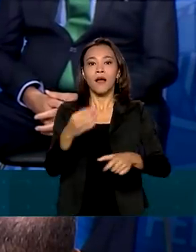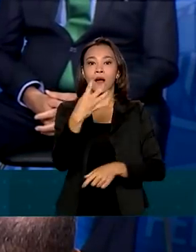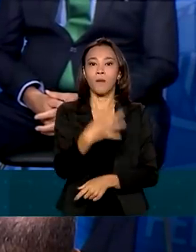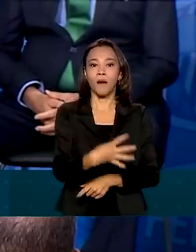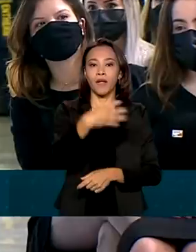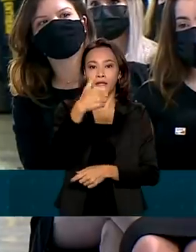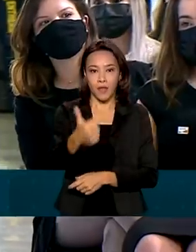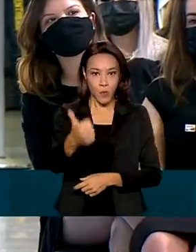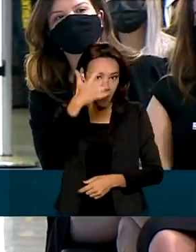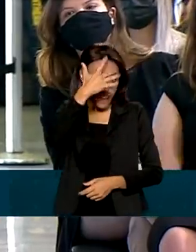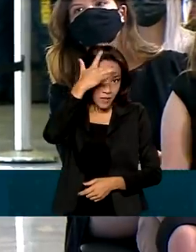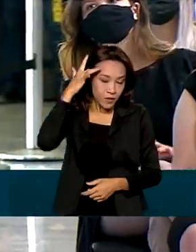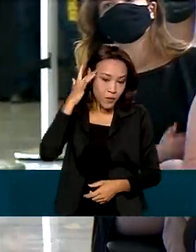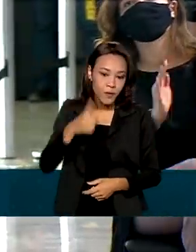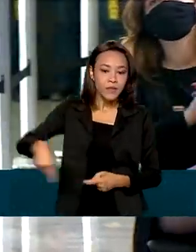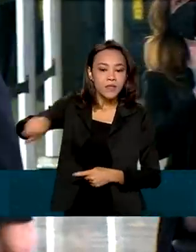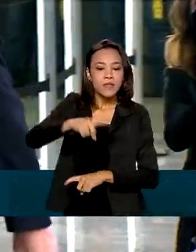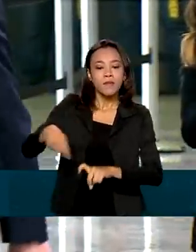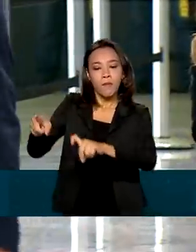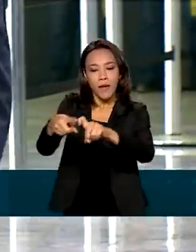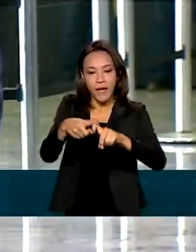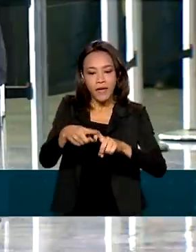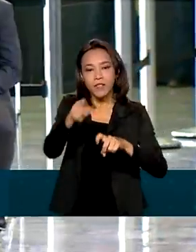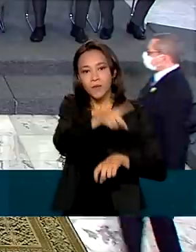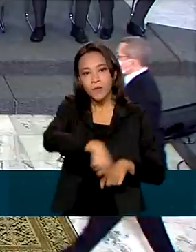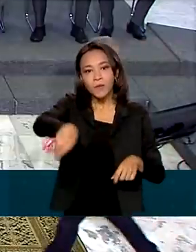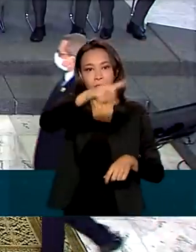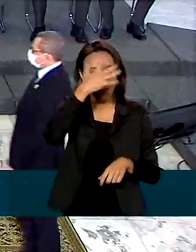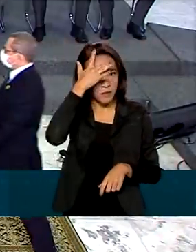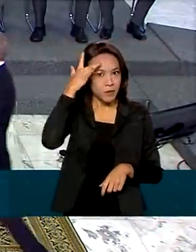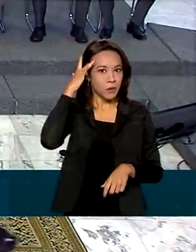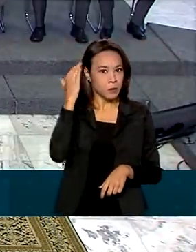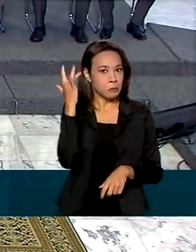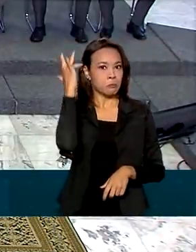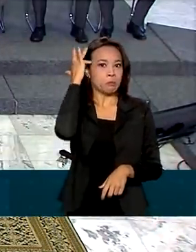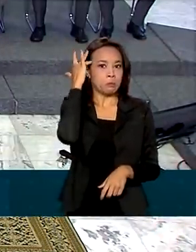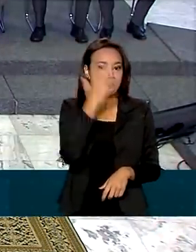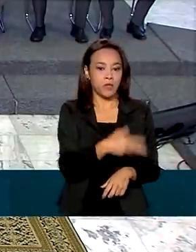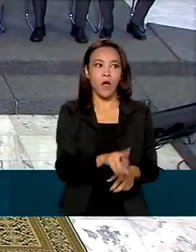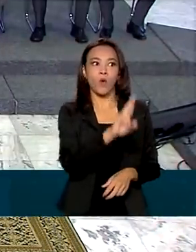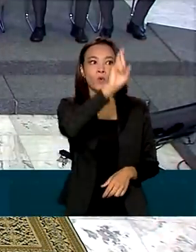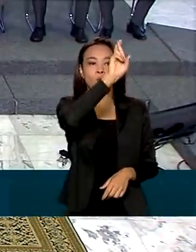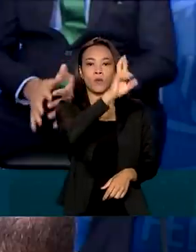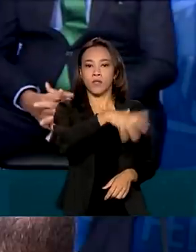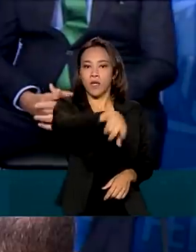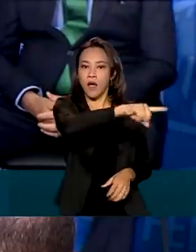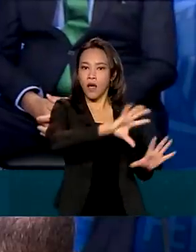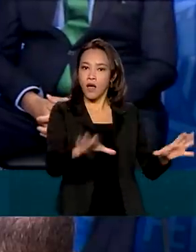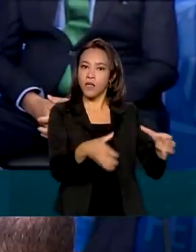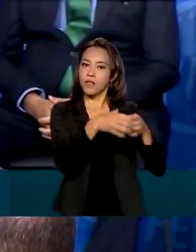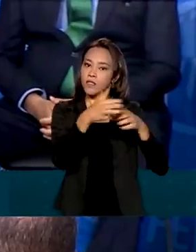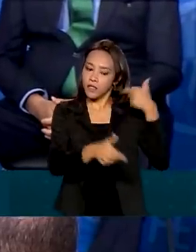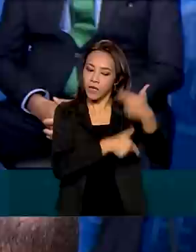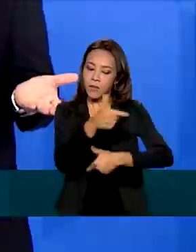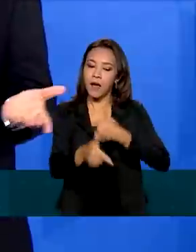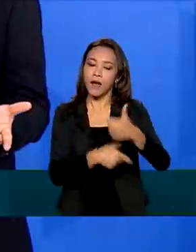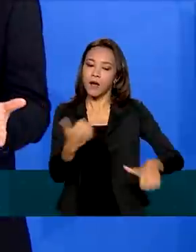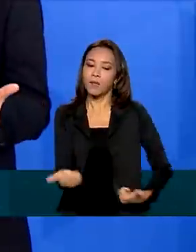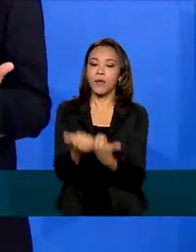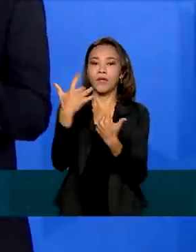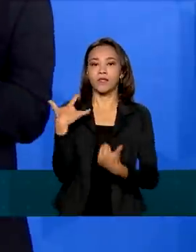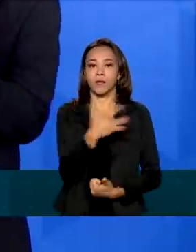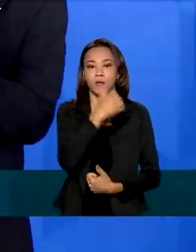pessoas, entre médicos, personalidades e autoridades que trabalham em prol da saúde no Brasil.